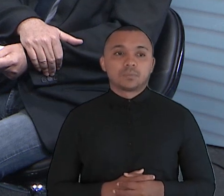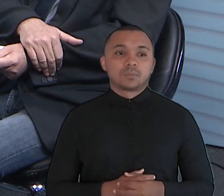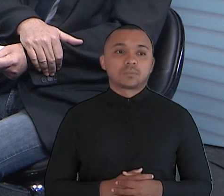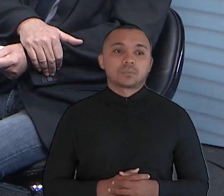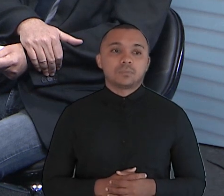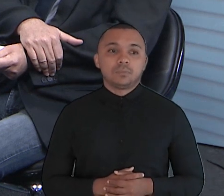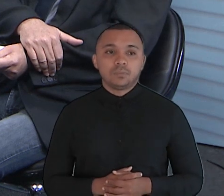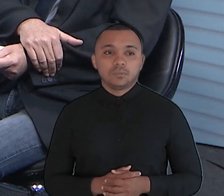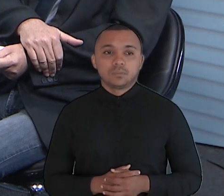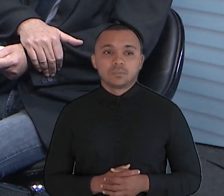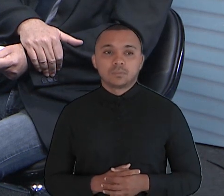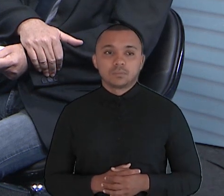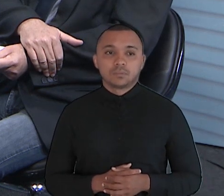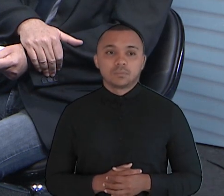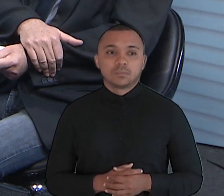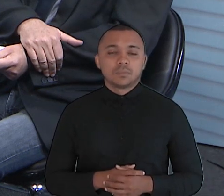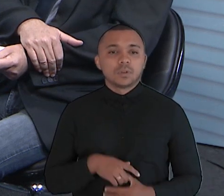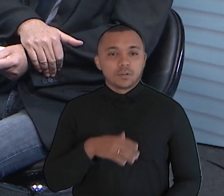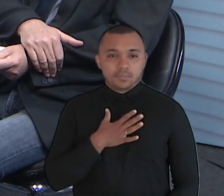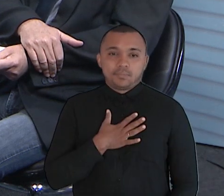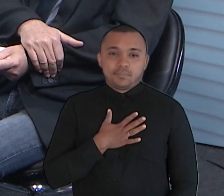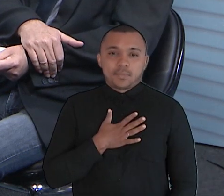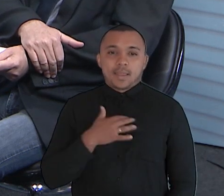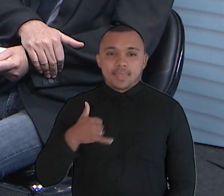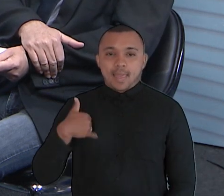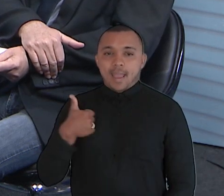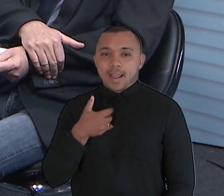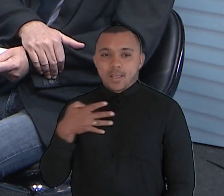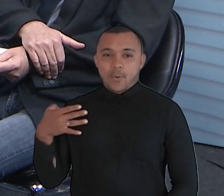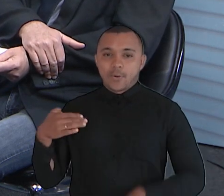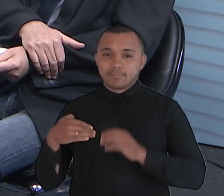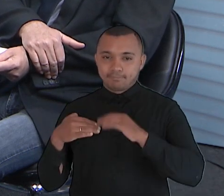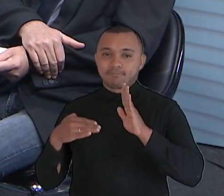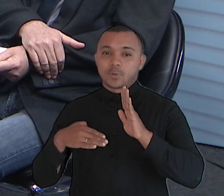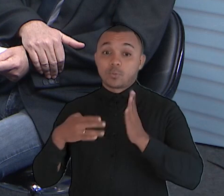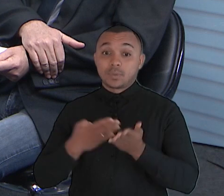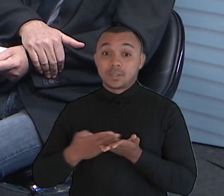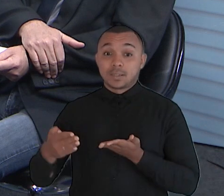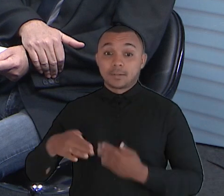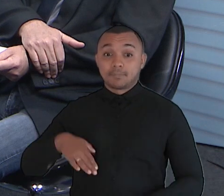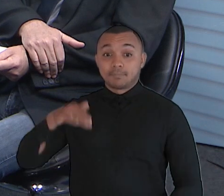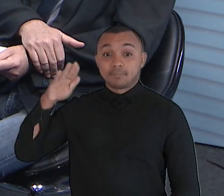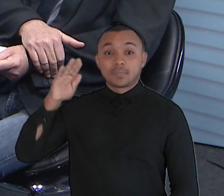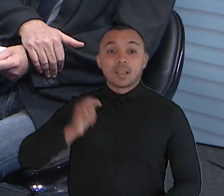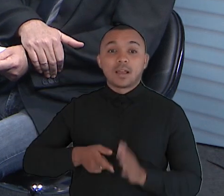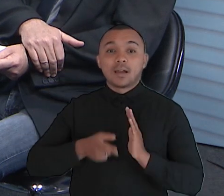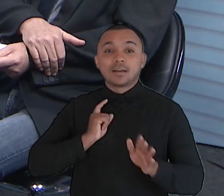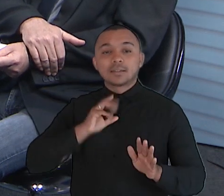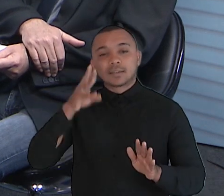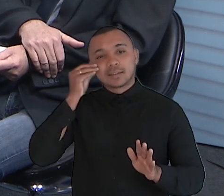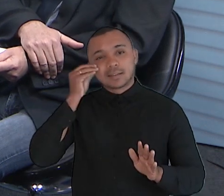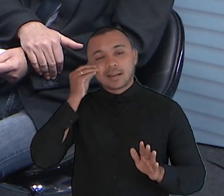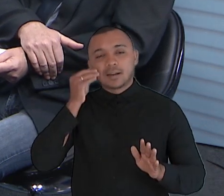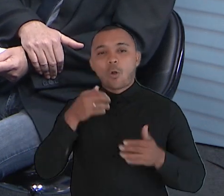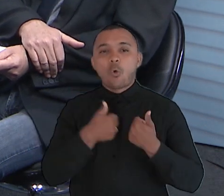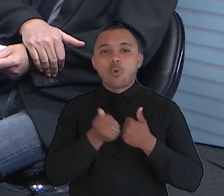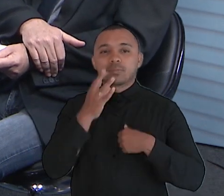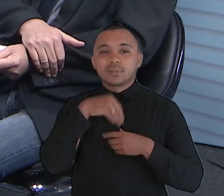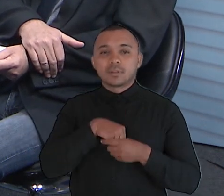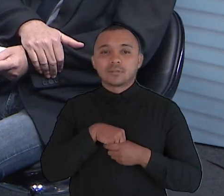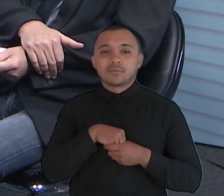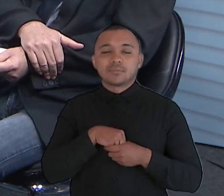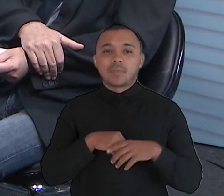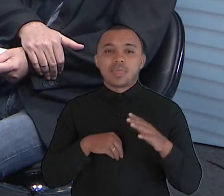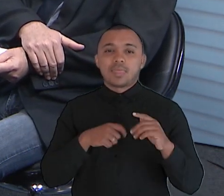tamanho não era, eu vim crescer um pouco mais depois dos 14 anos, eu passava por debaixo da barboleta para sobrar aquele dinheiro da passagem